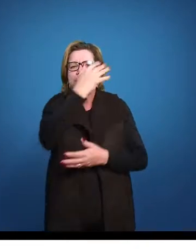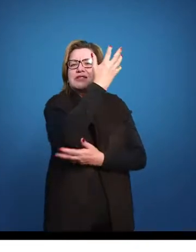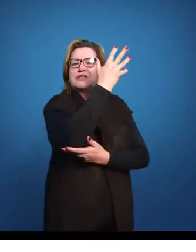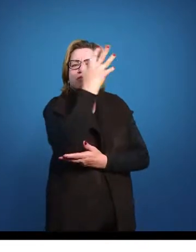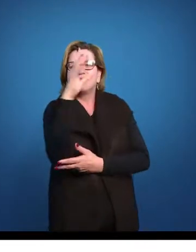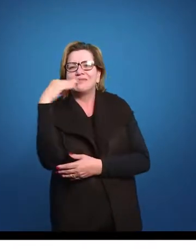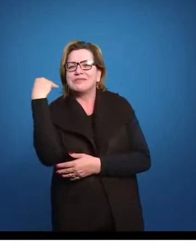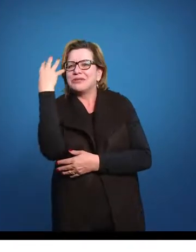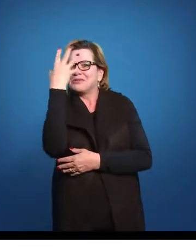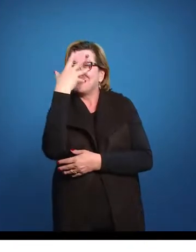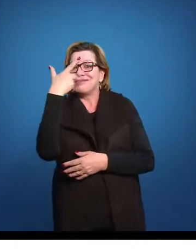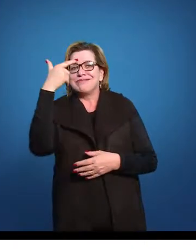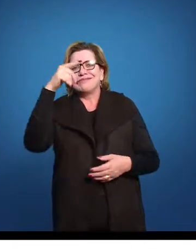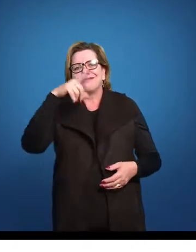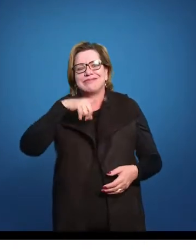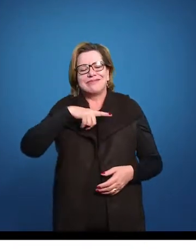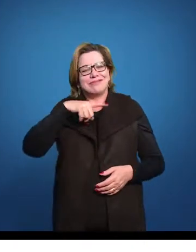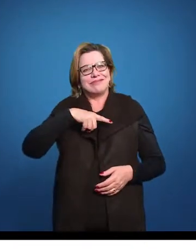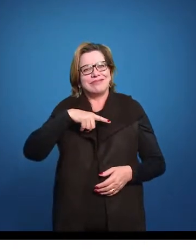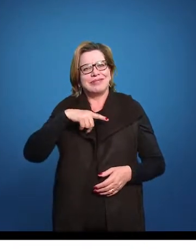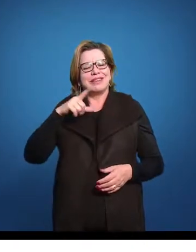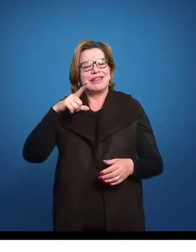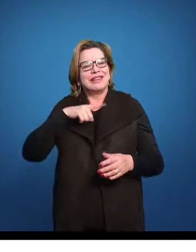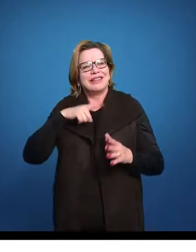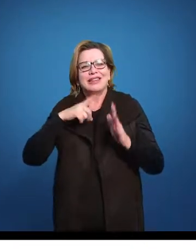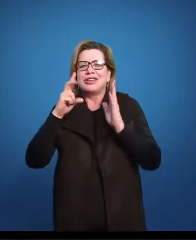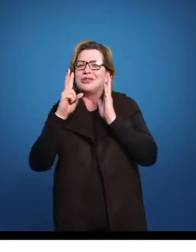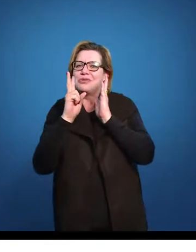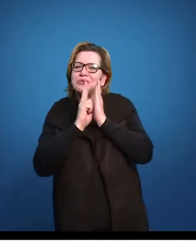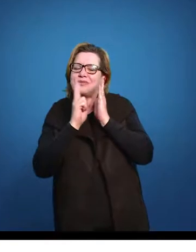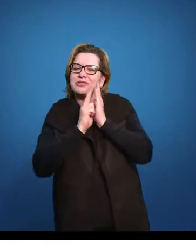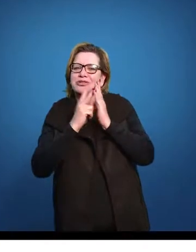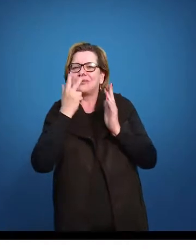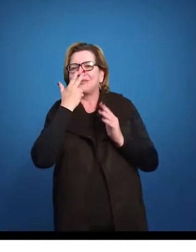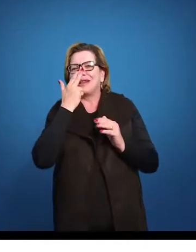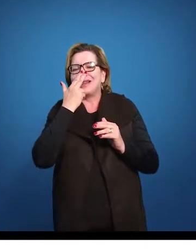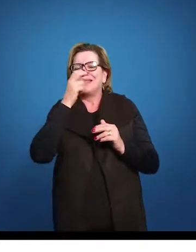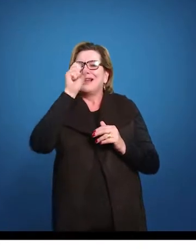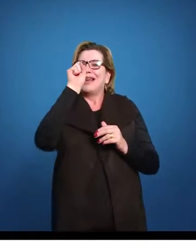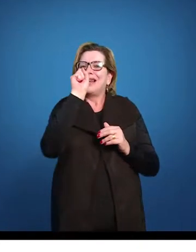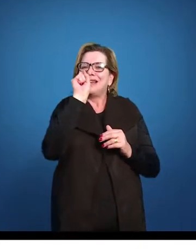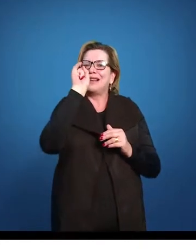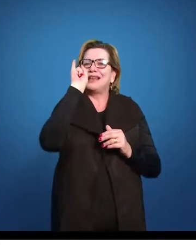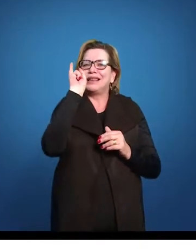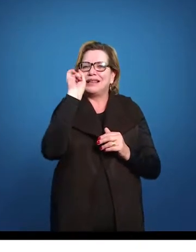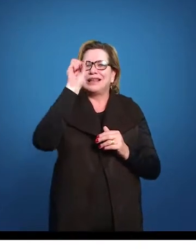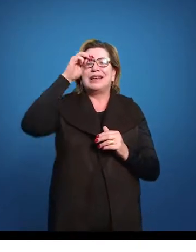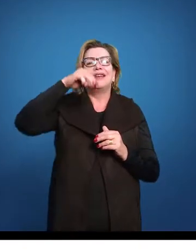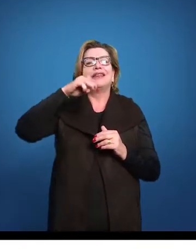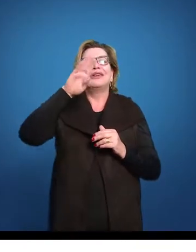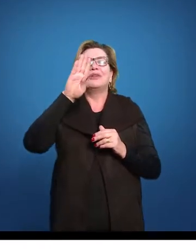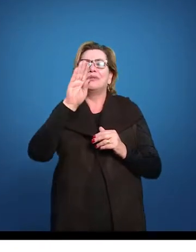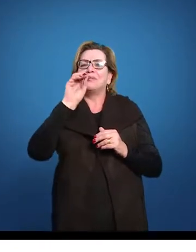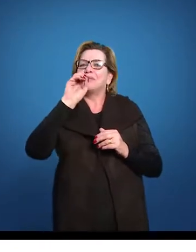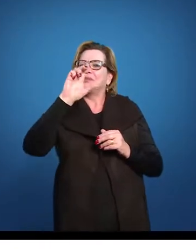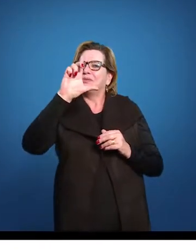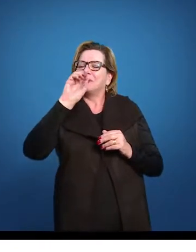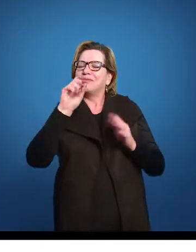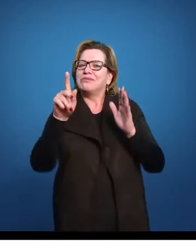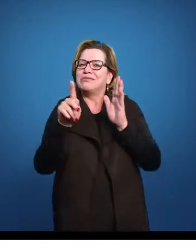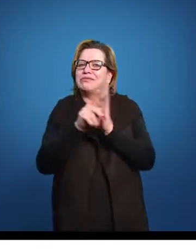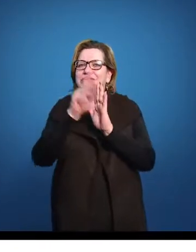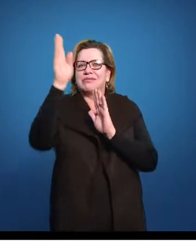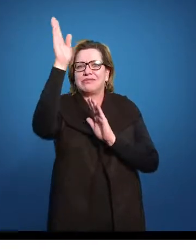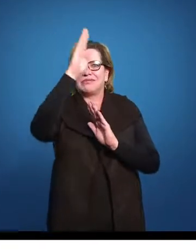maravilhosa que a gente tem aqui. A gente tem o indígena como um grande símbolo do que é esse Brasil. Mas a gente tem um grande